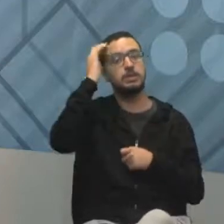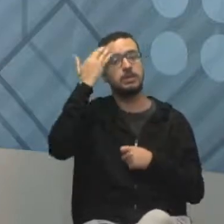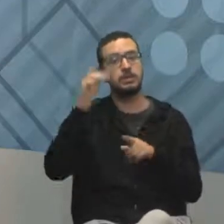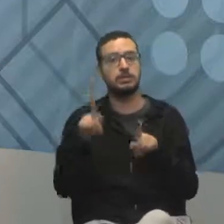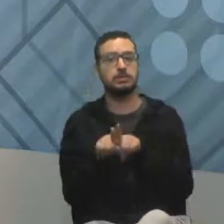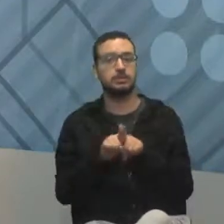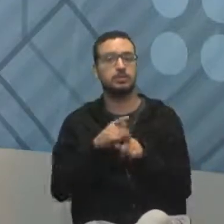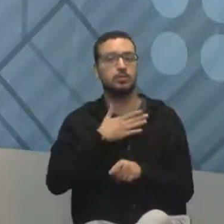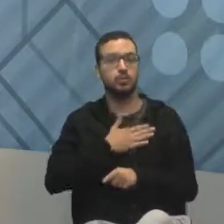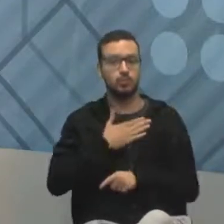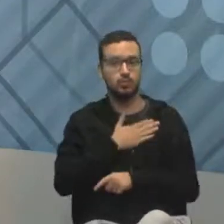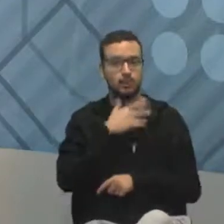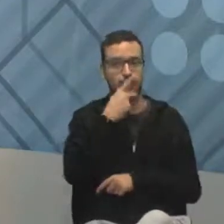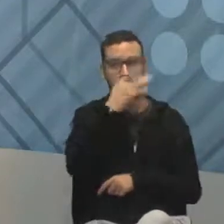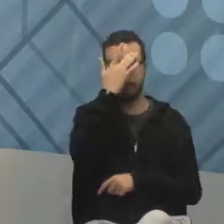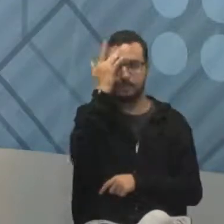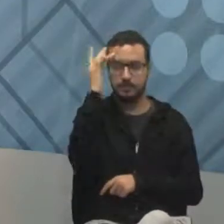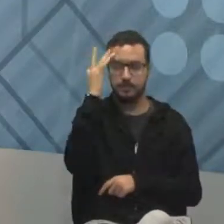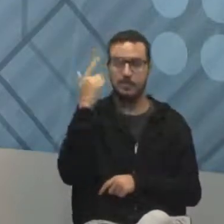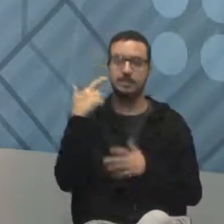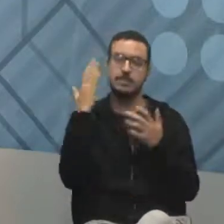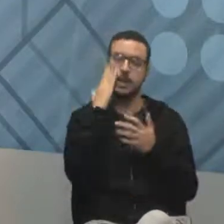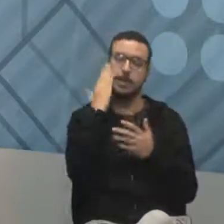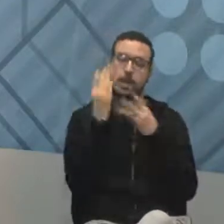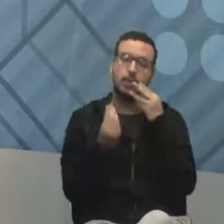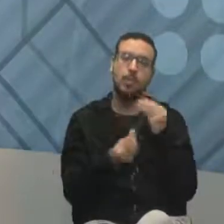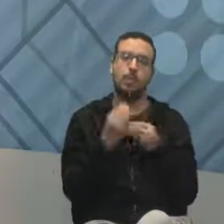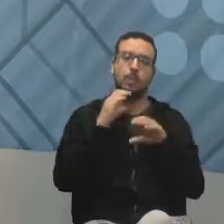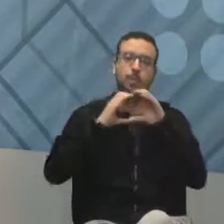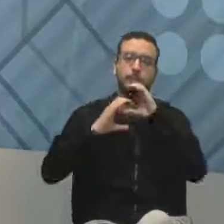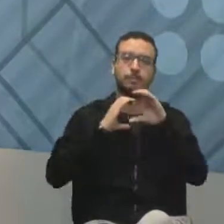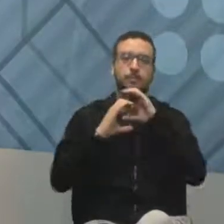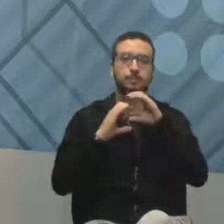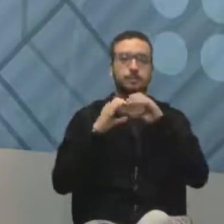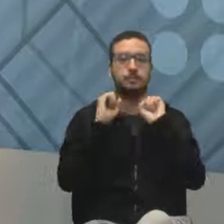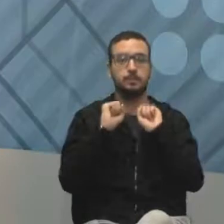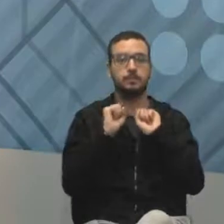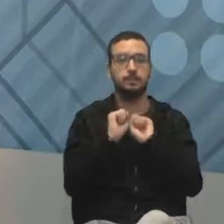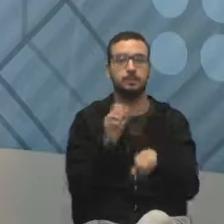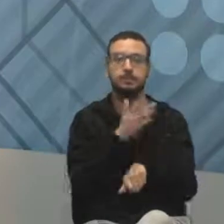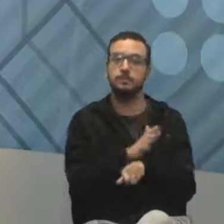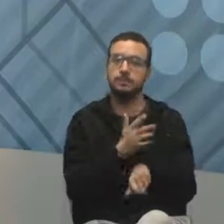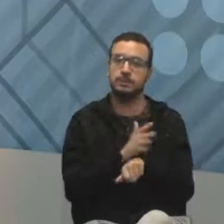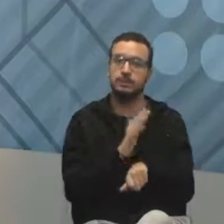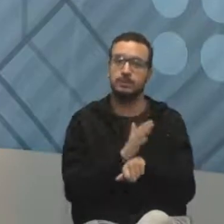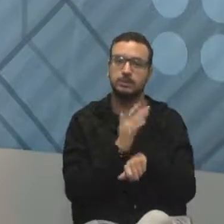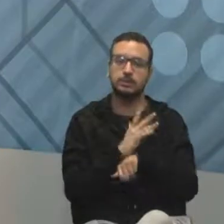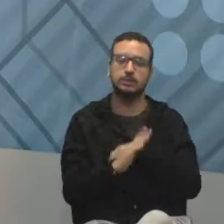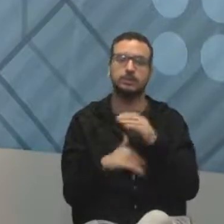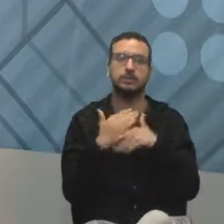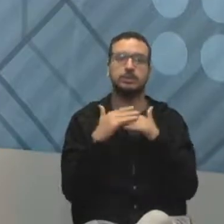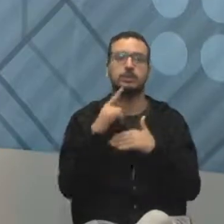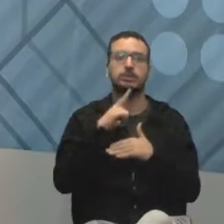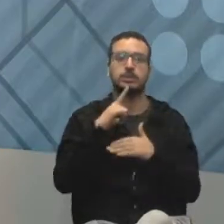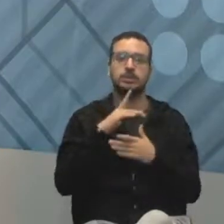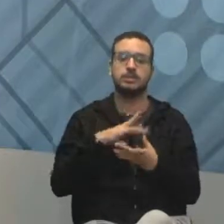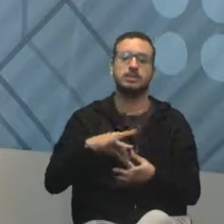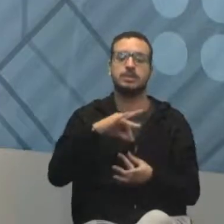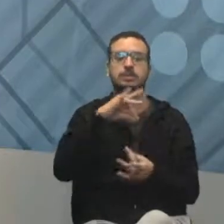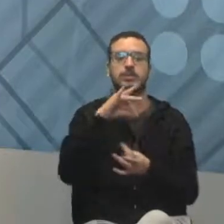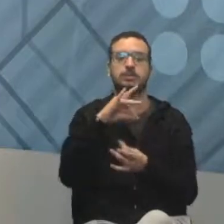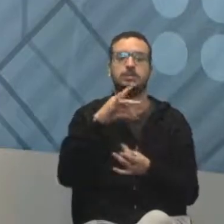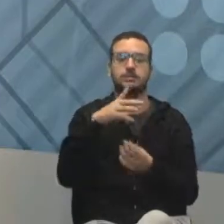gente. Saber me comunicar e eu posso aprender e treinar e desenvolver e ter espírito de liderança.